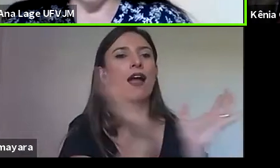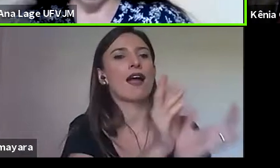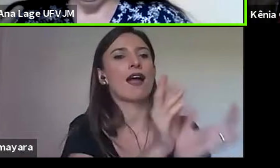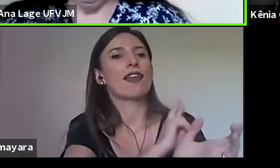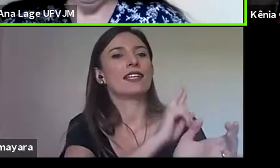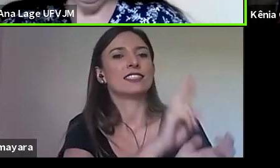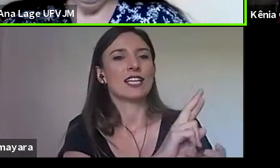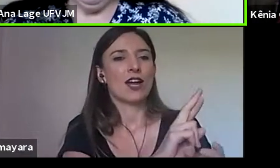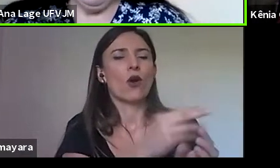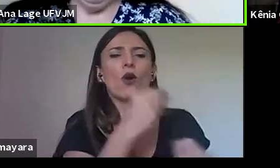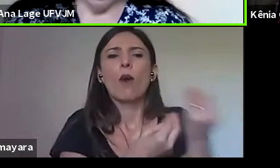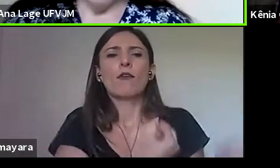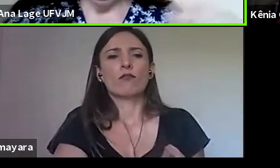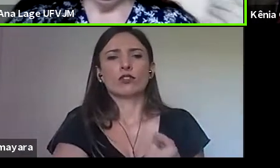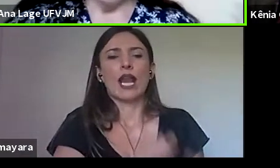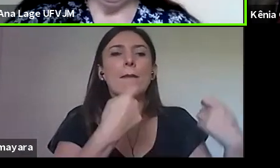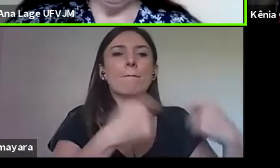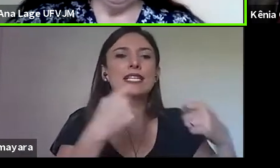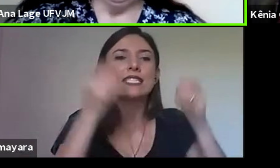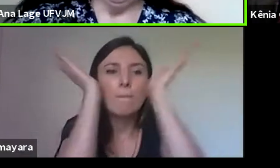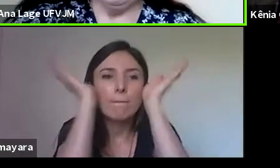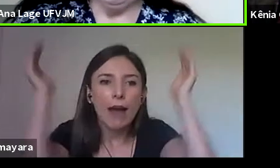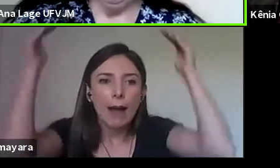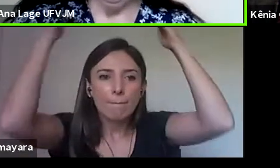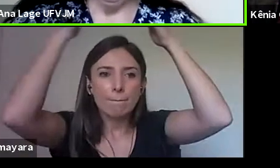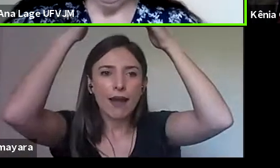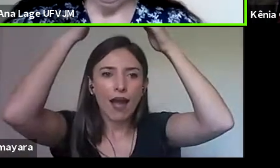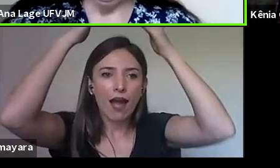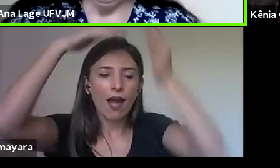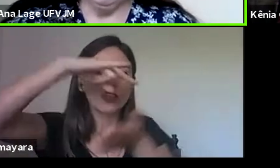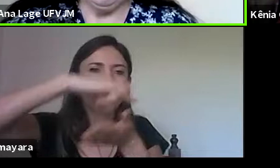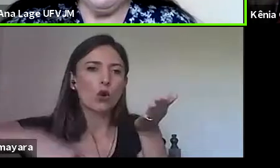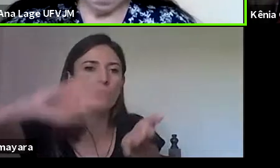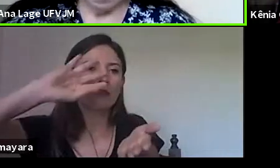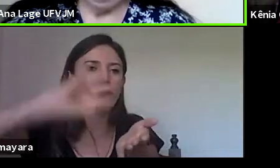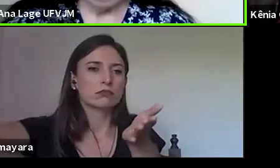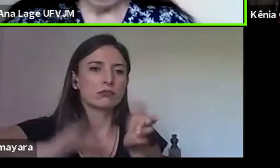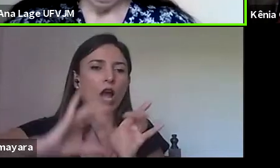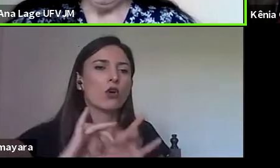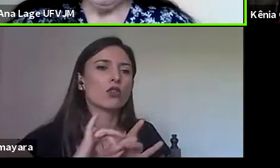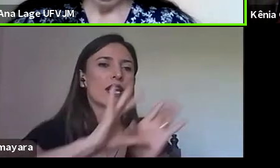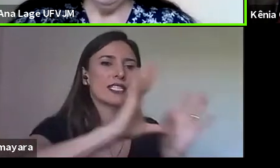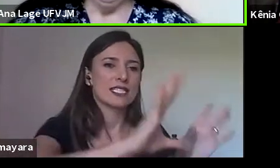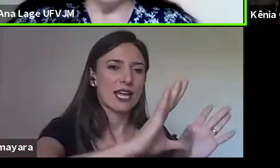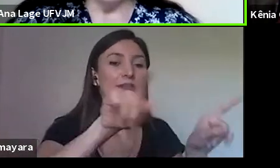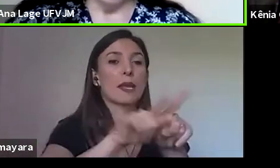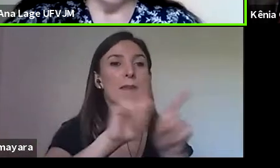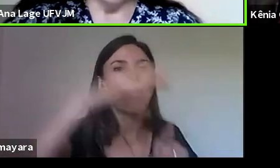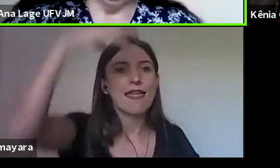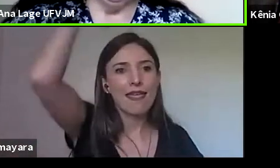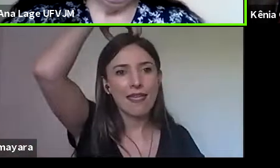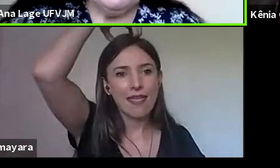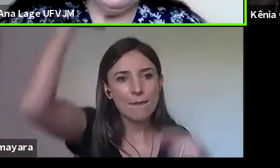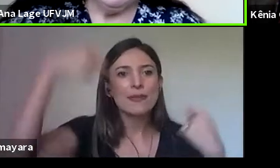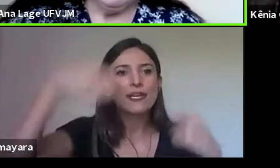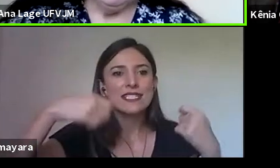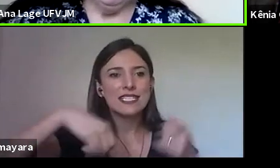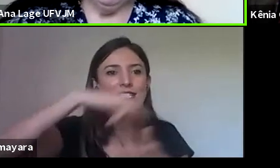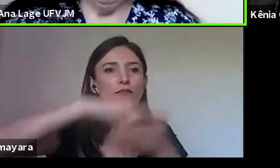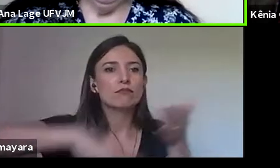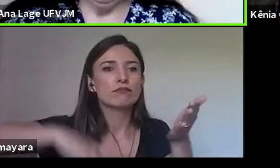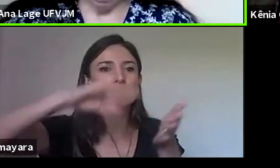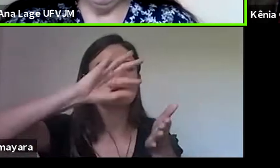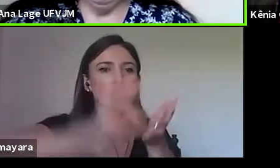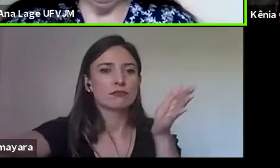uma autorização do Papa e ele precisa também de uma autorização do rei. Então, o que nós temos